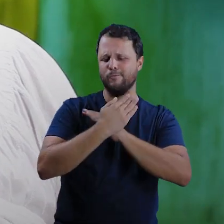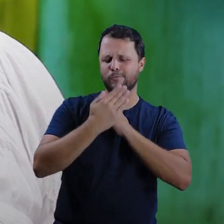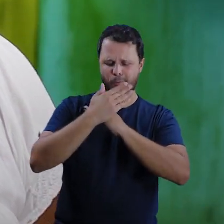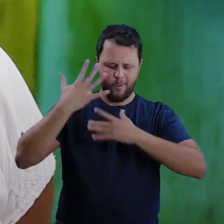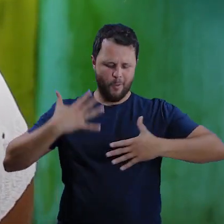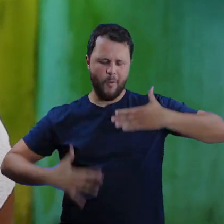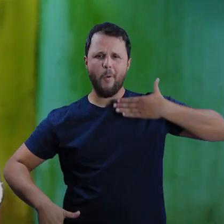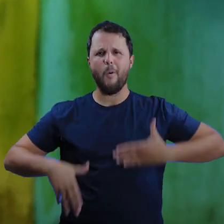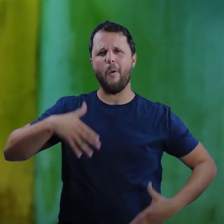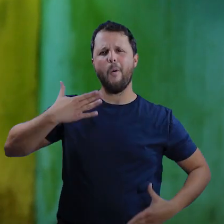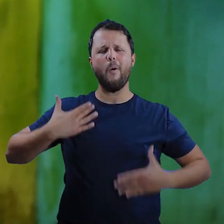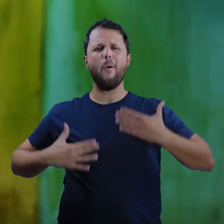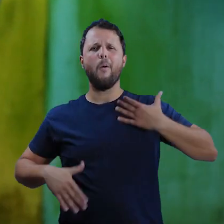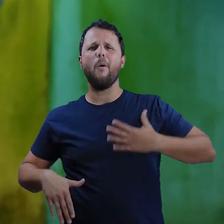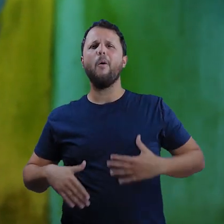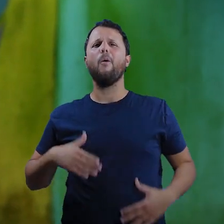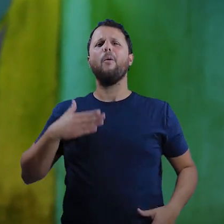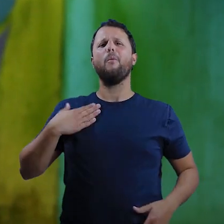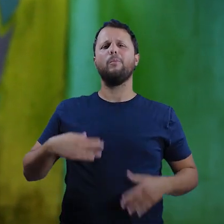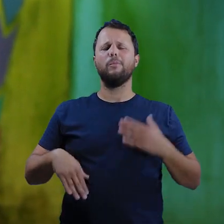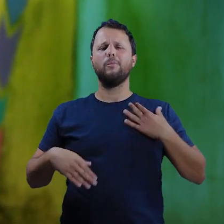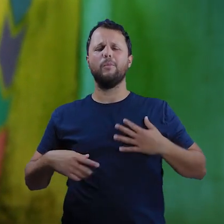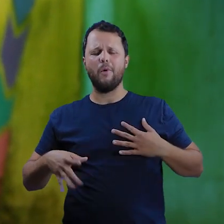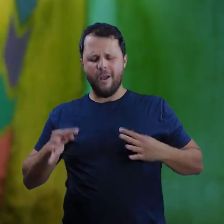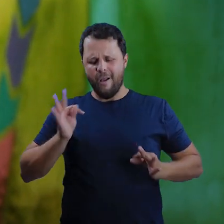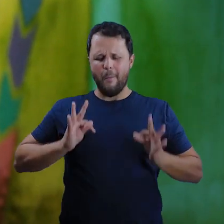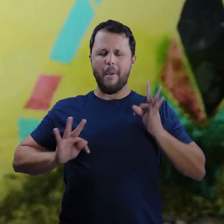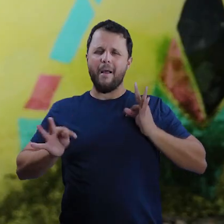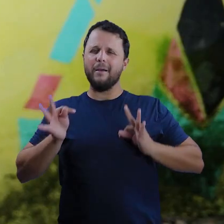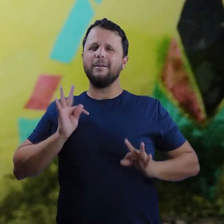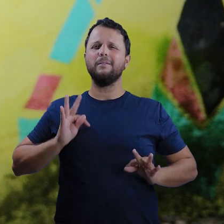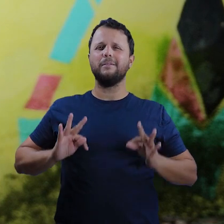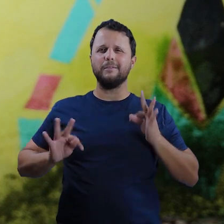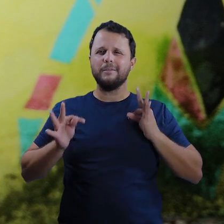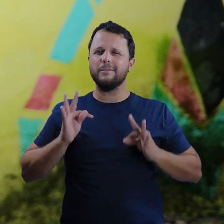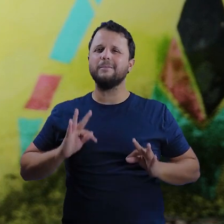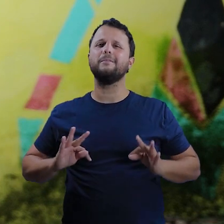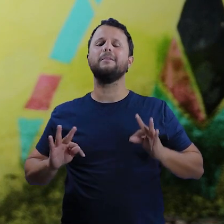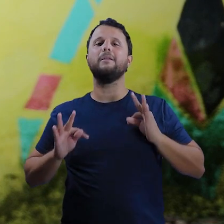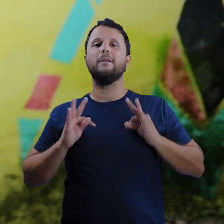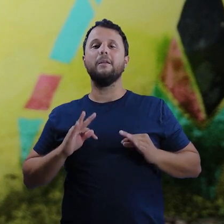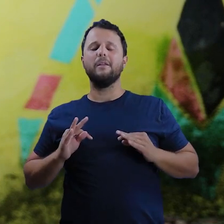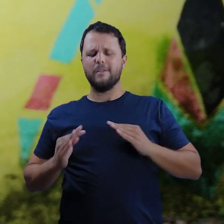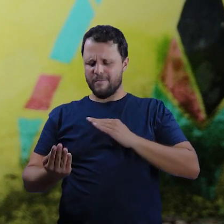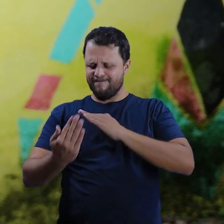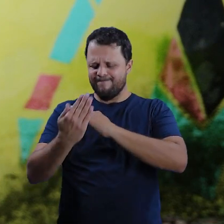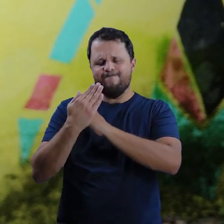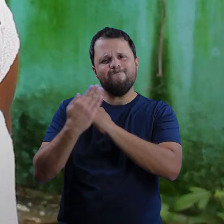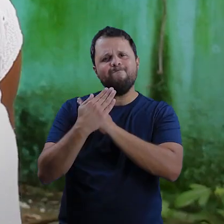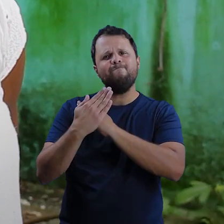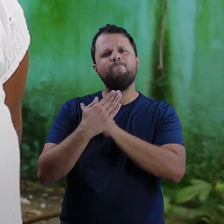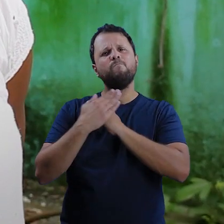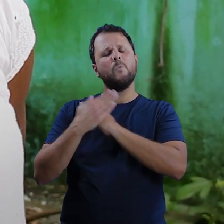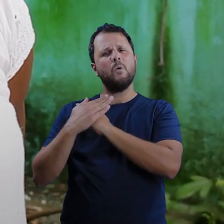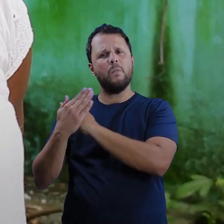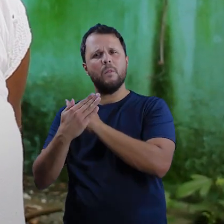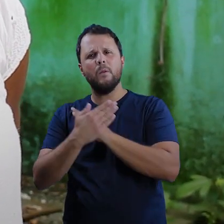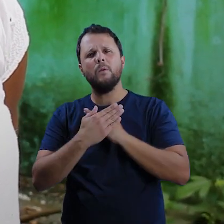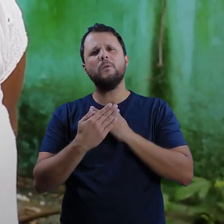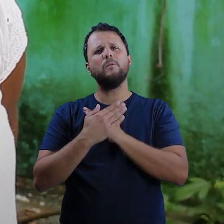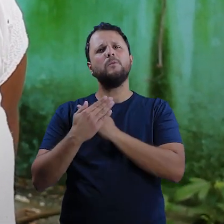na busca pela sexualidade, na busca pelo prazer. E aí, protegendo esse corpo, né? E